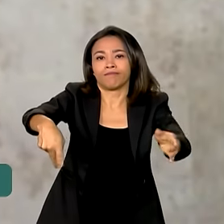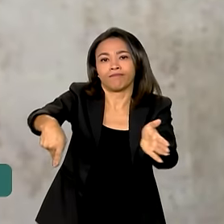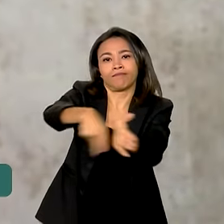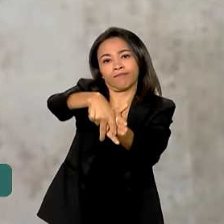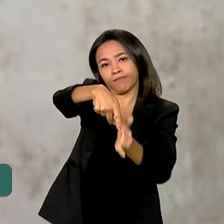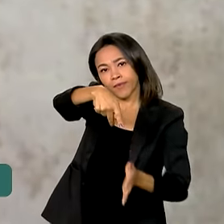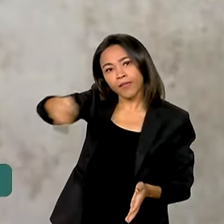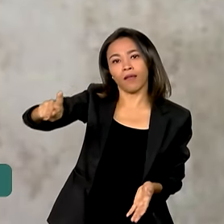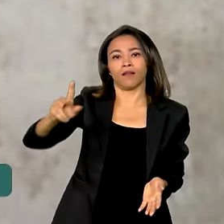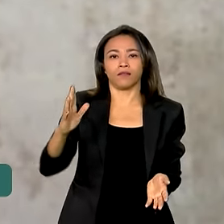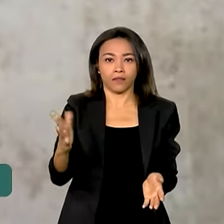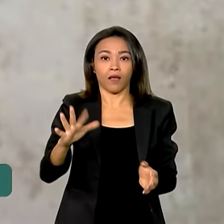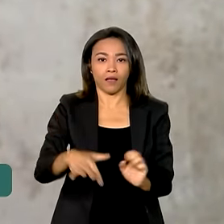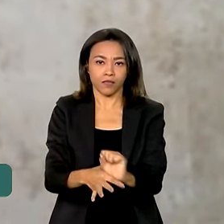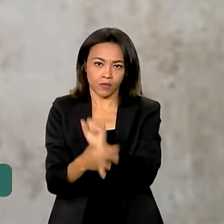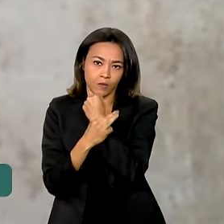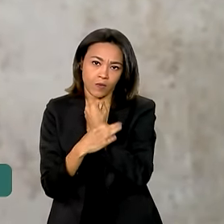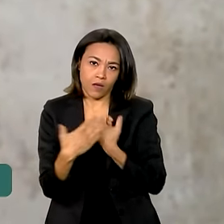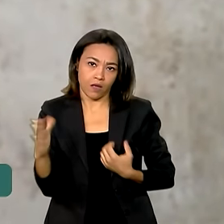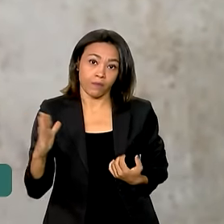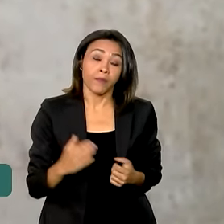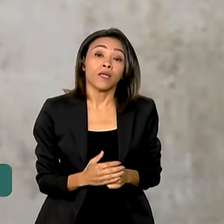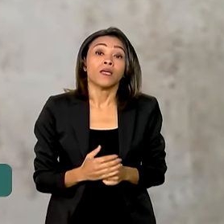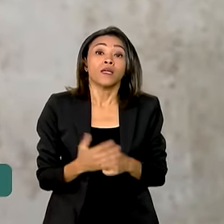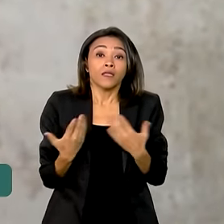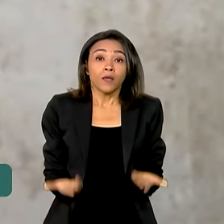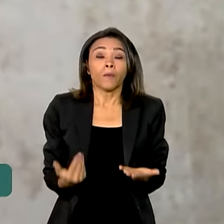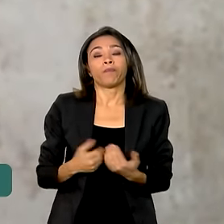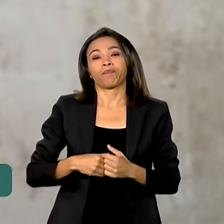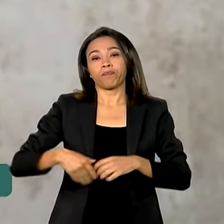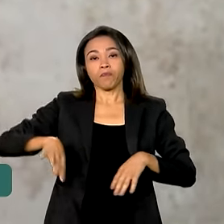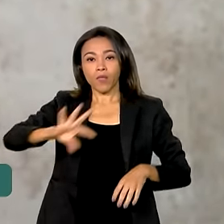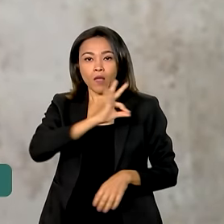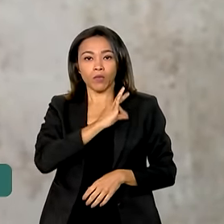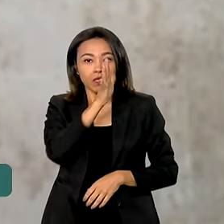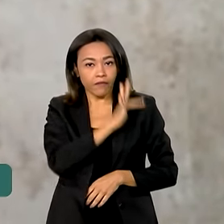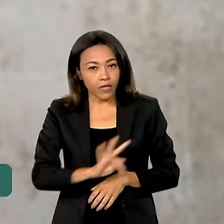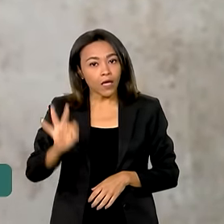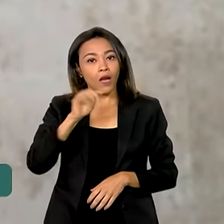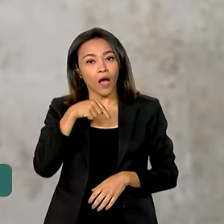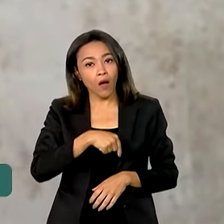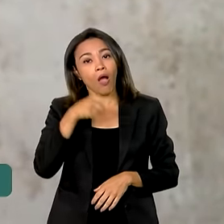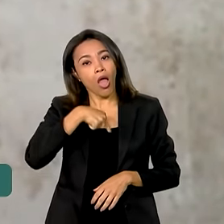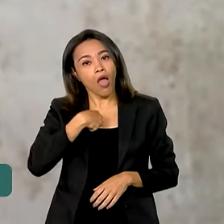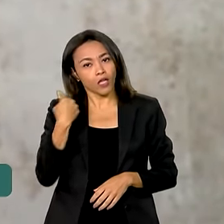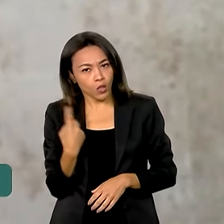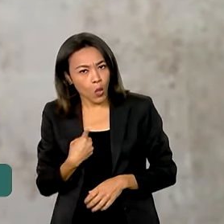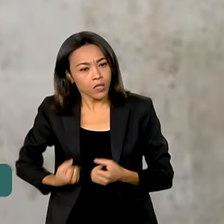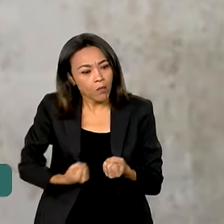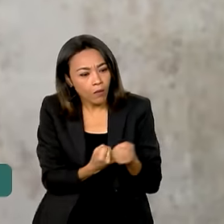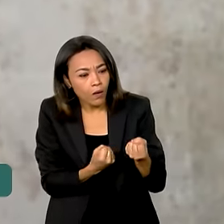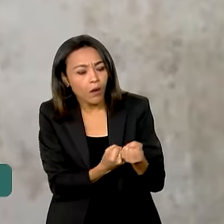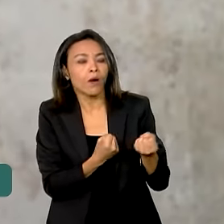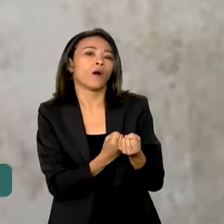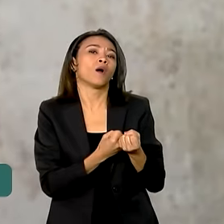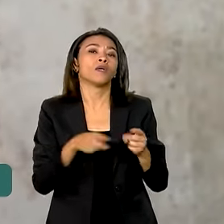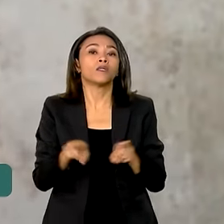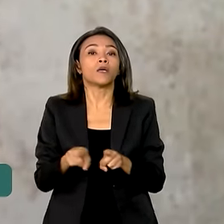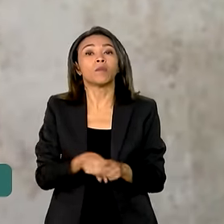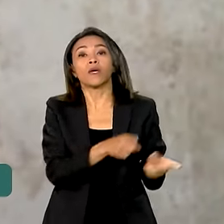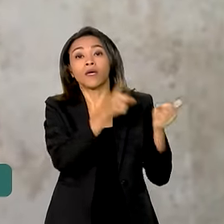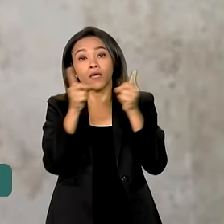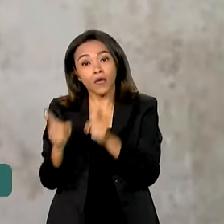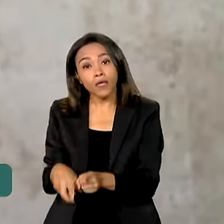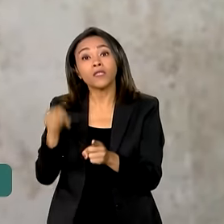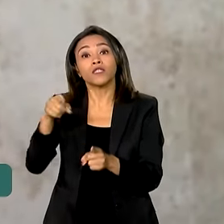constitucionalmente são garantidas a eles. A Polícia Federal, que também é um dos órgãos que a gente apoia nessas desintrusões, que é a Polícia Judiciária